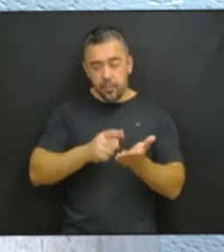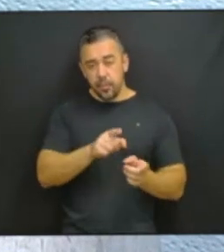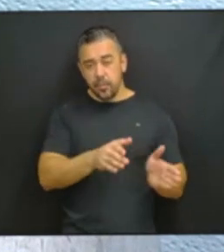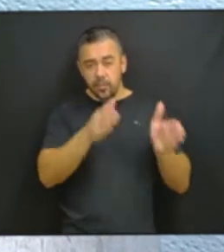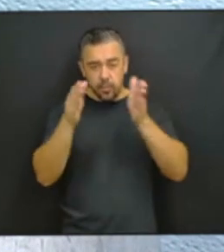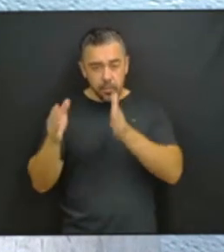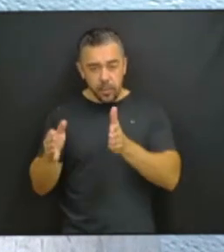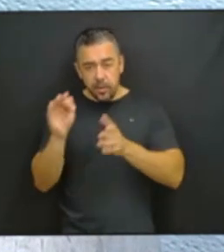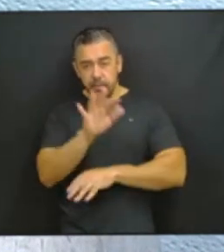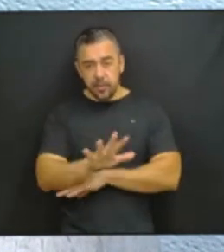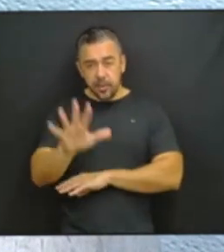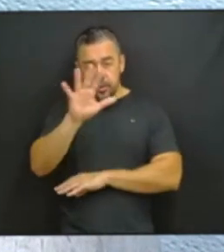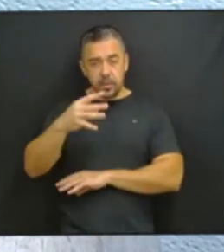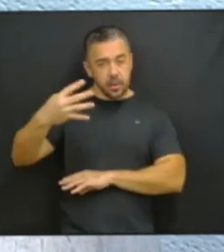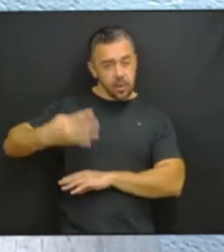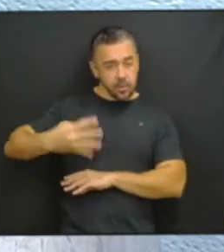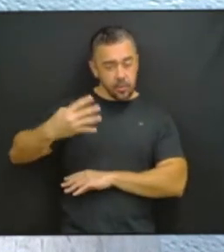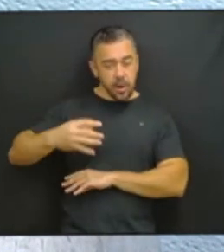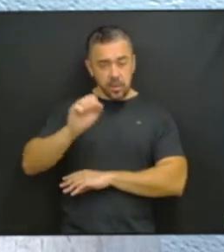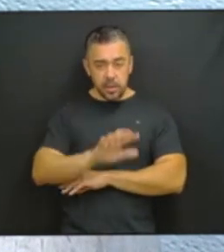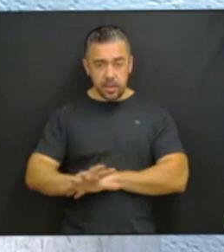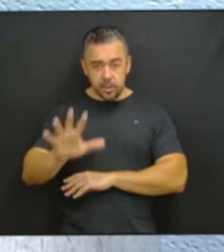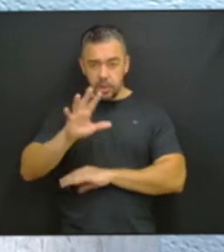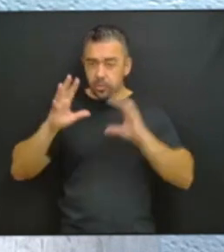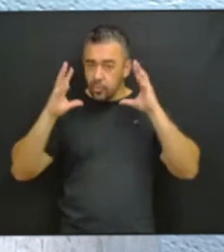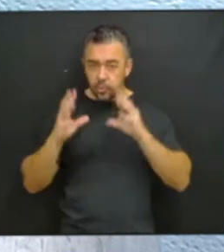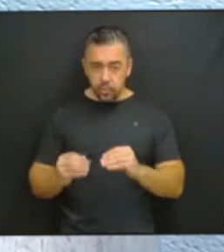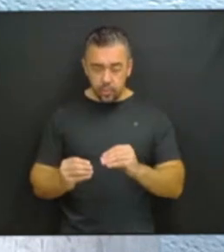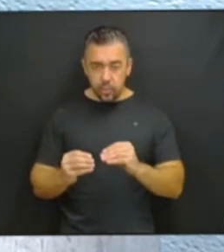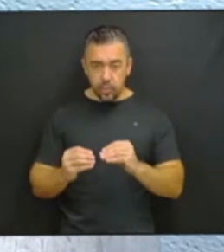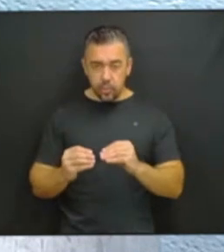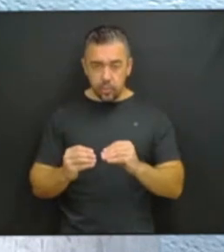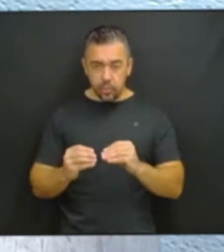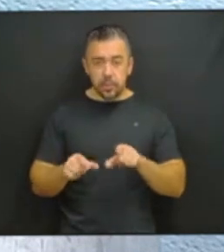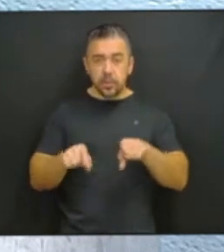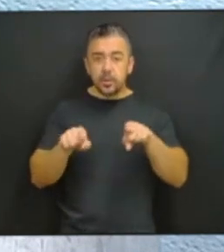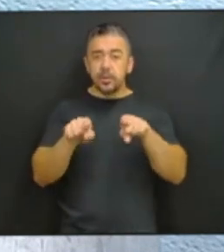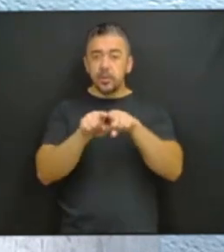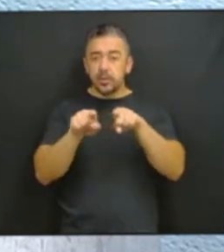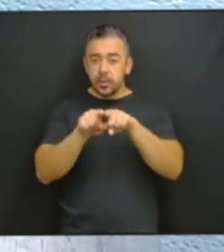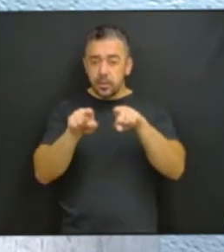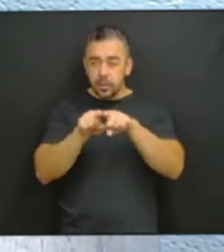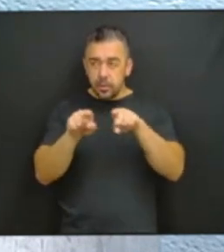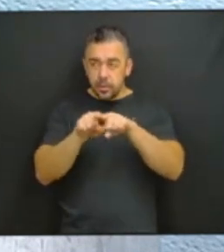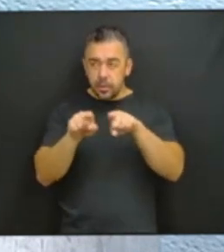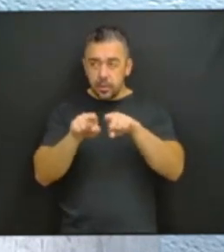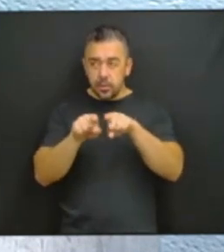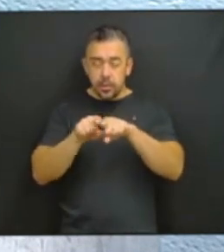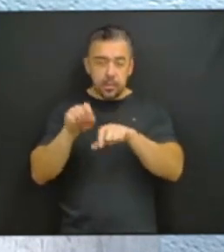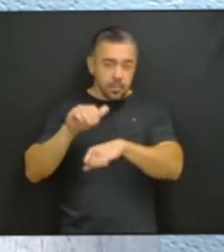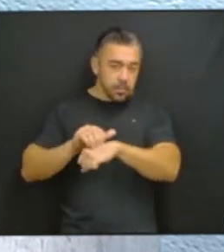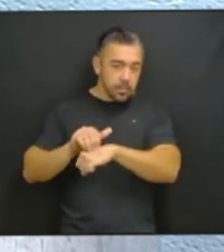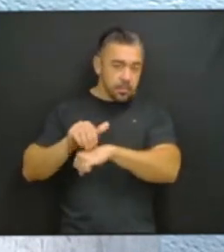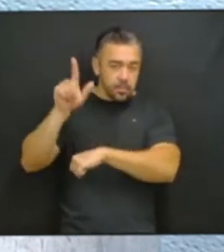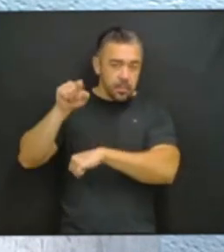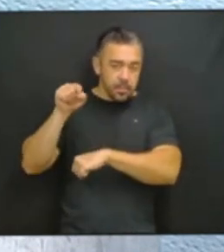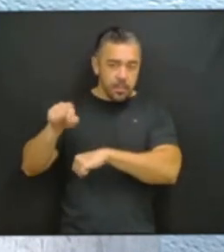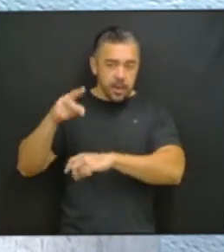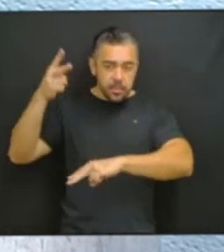Regional Federal da Quarta Região por unanimidade, inclusive com o aumento da pena.